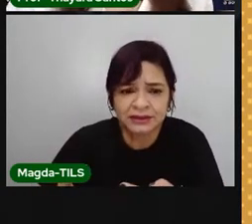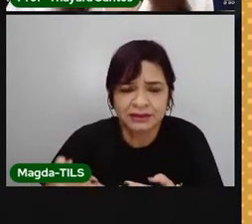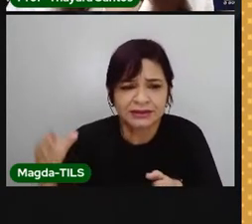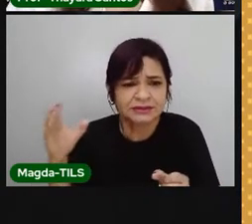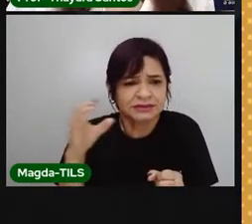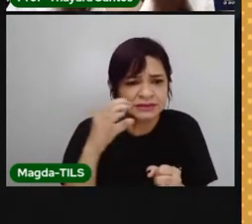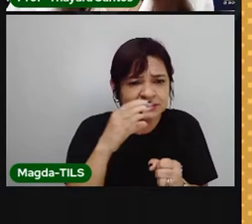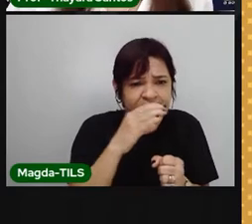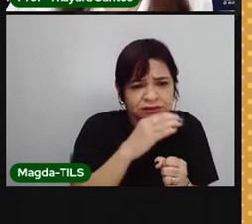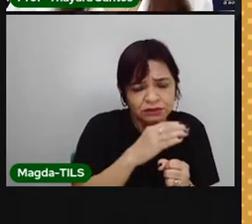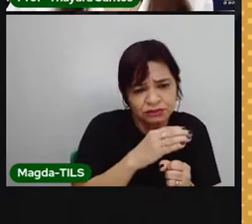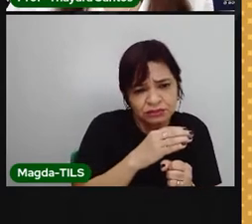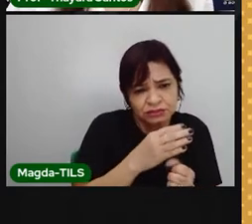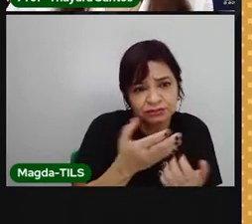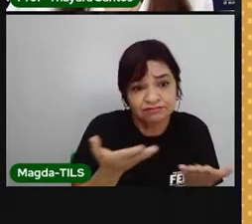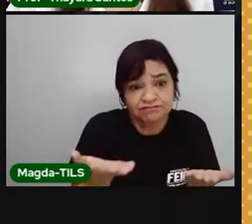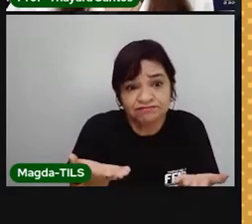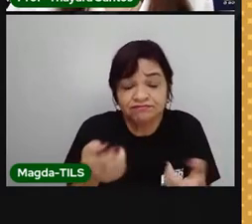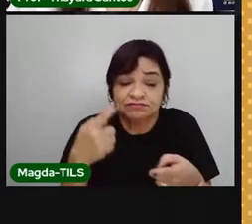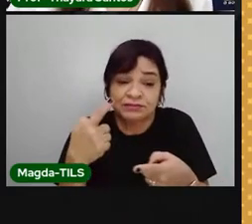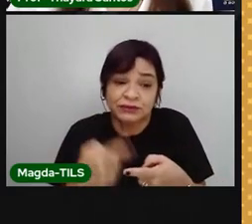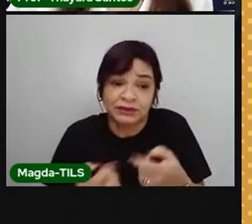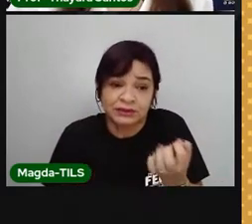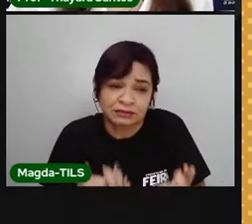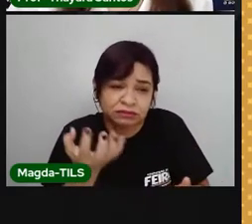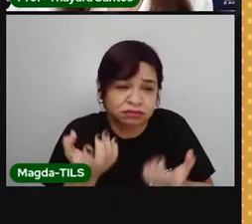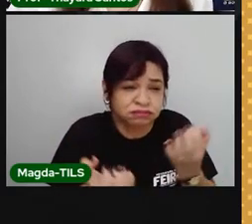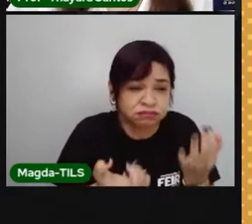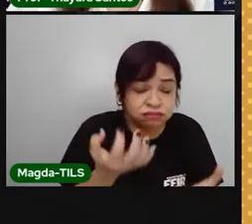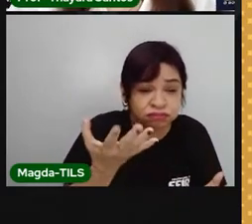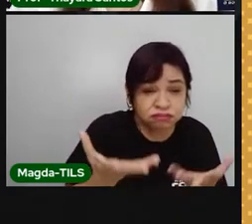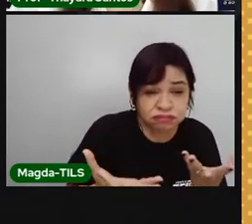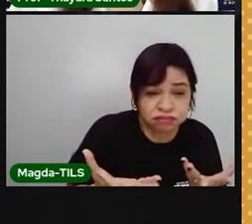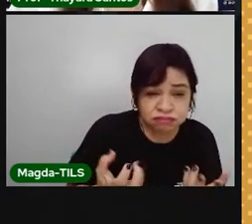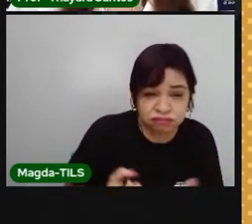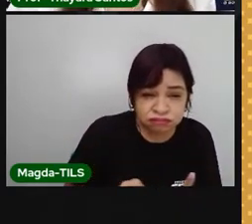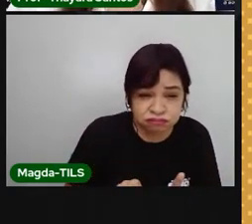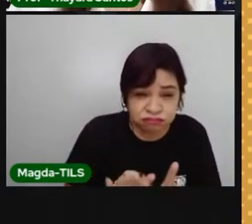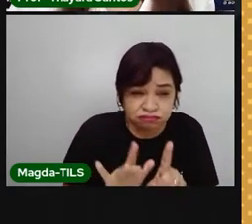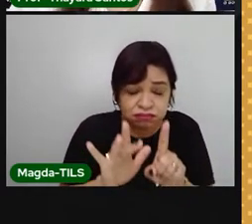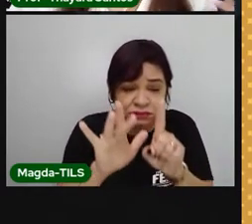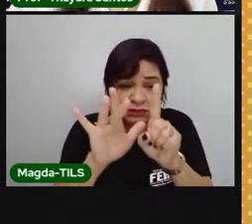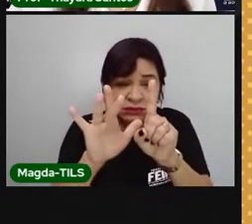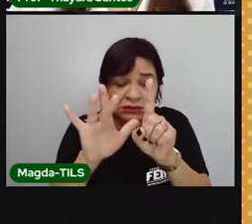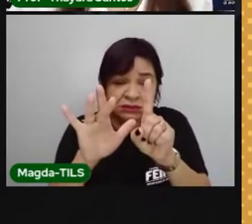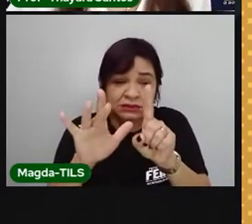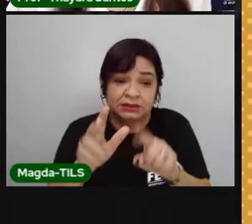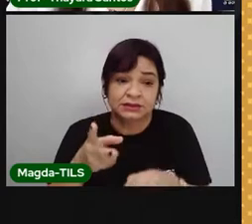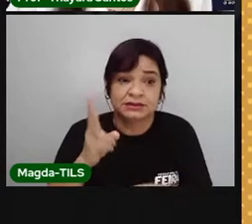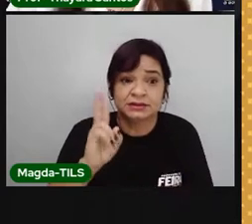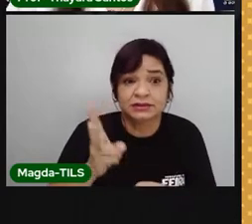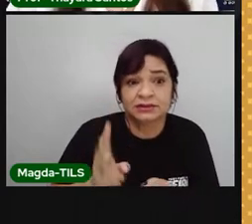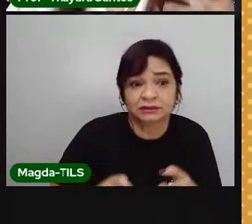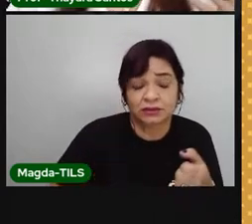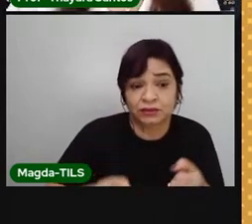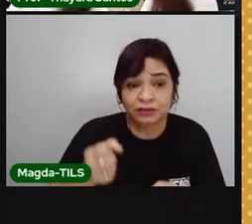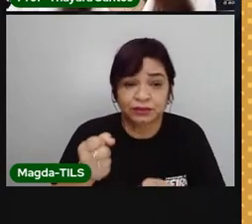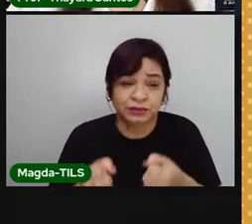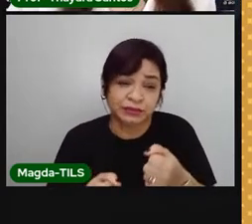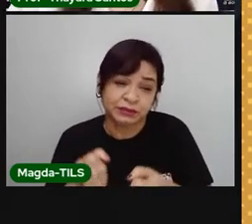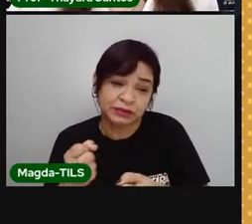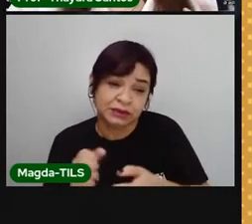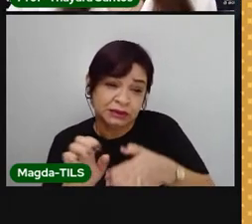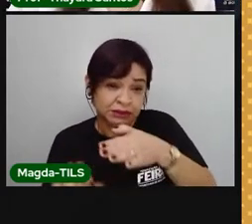E isso graças ao acúmulo desses gases de estufa na atmosfera que a gente vem emitindo toda vez que a gente anda nos